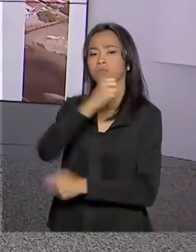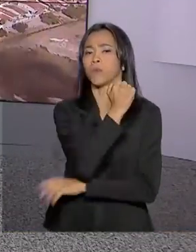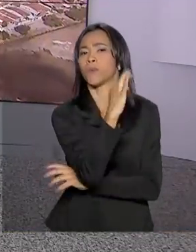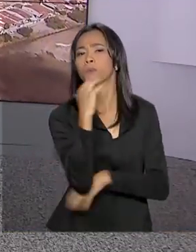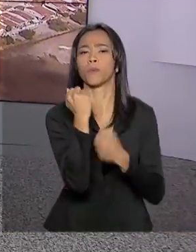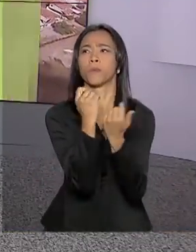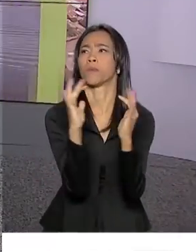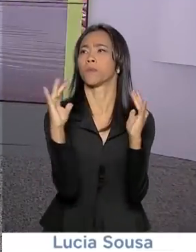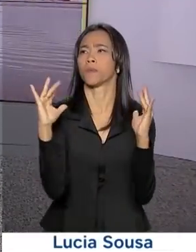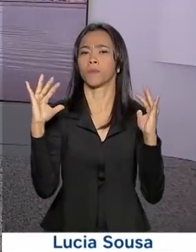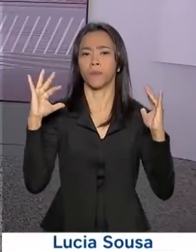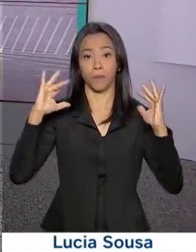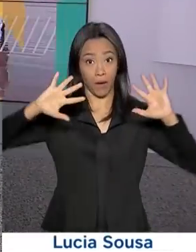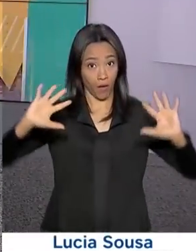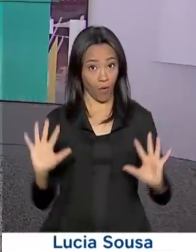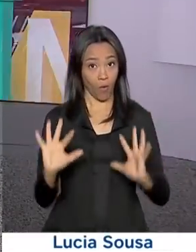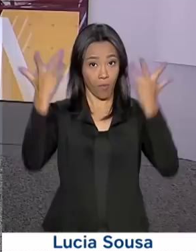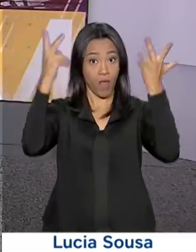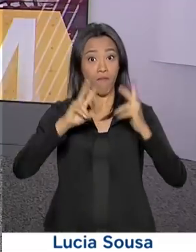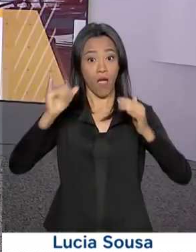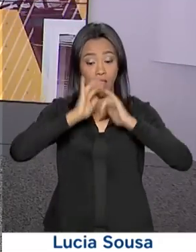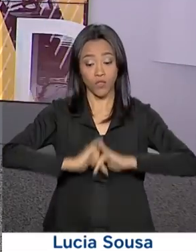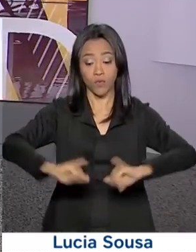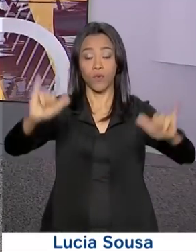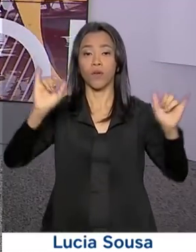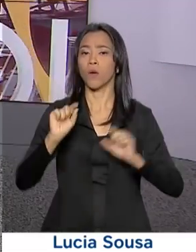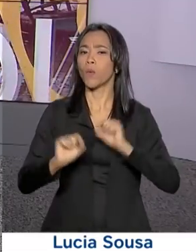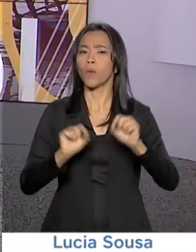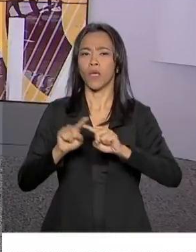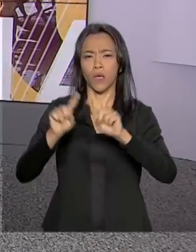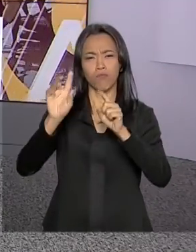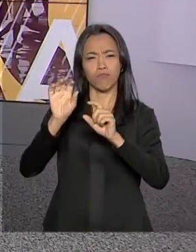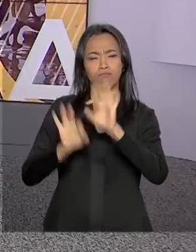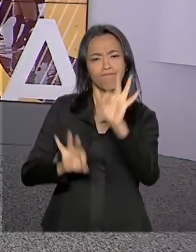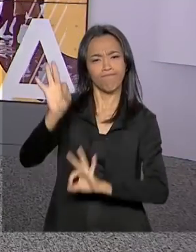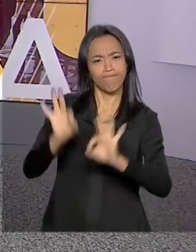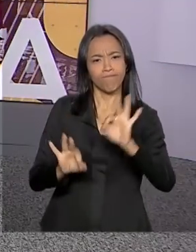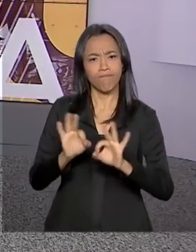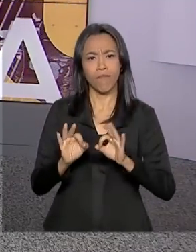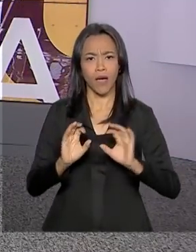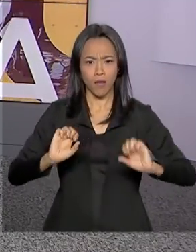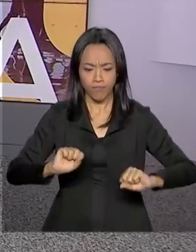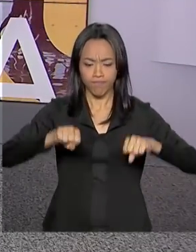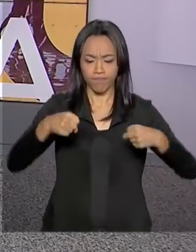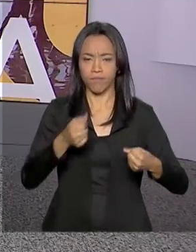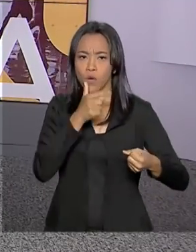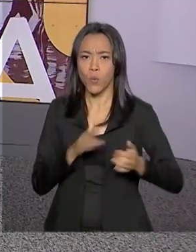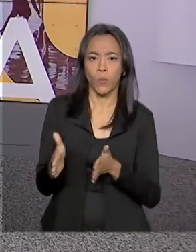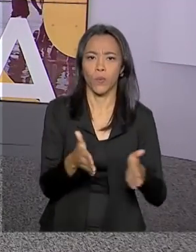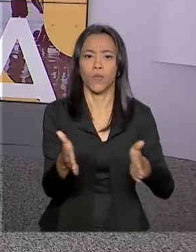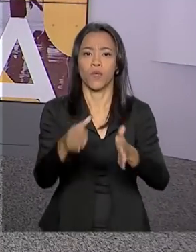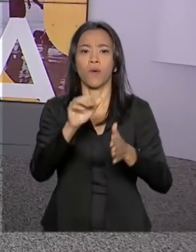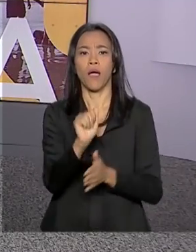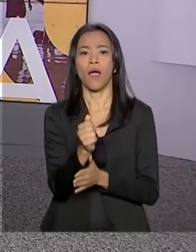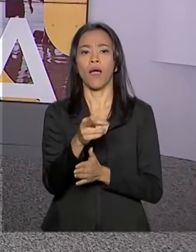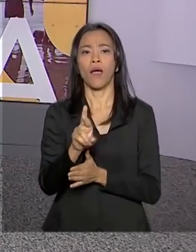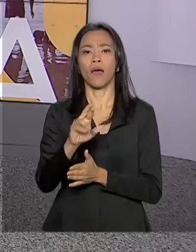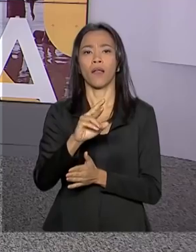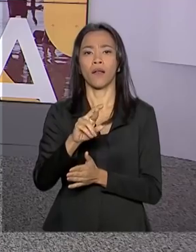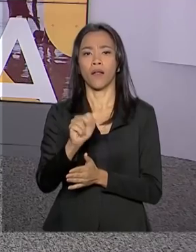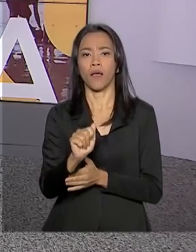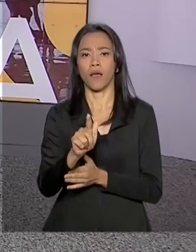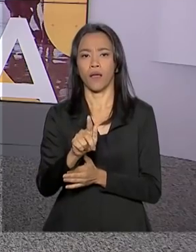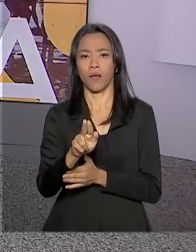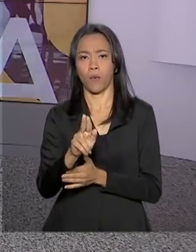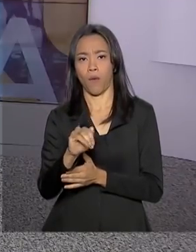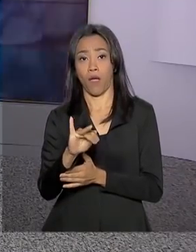comemorar a data, vai ser lançado o projeto de revitalização do Rio Araguaia. O presidente Jair Bolsonaro participa. Vamos, então, até a cidade